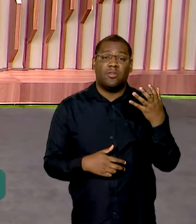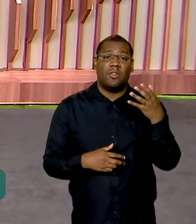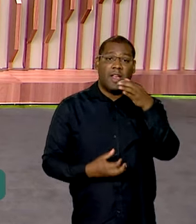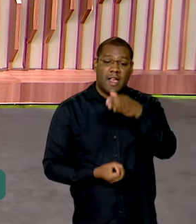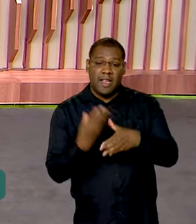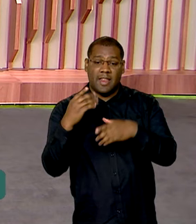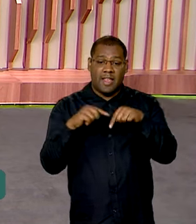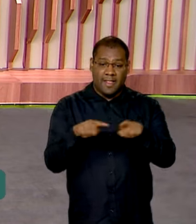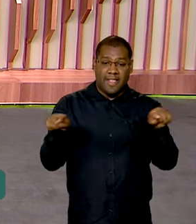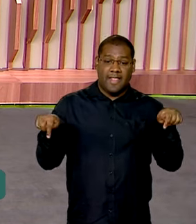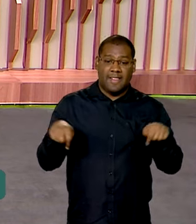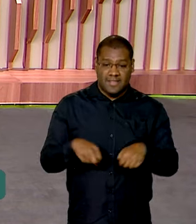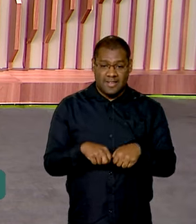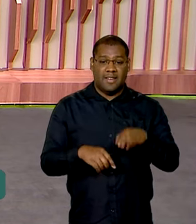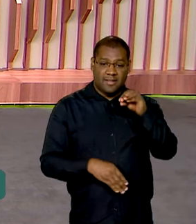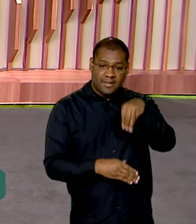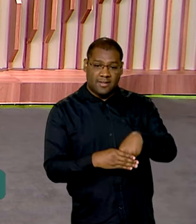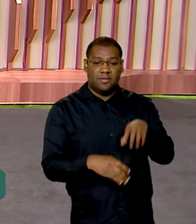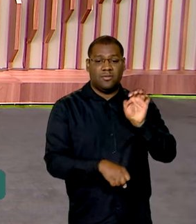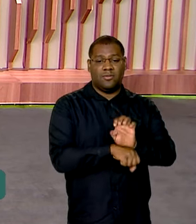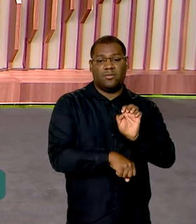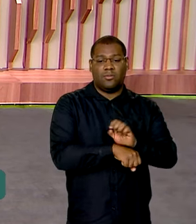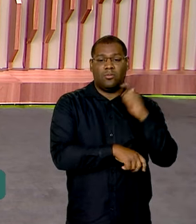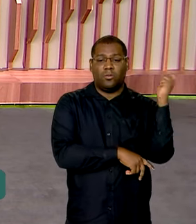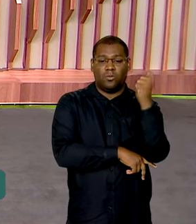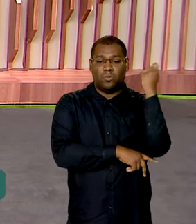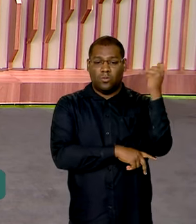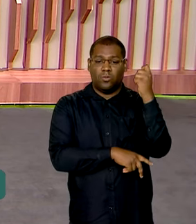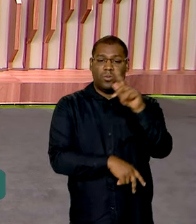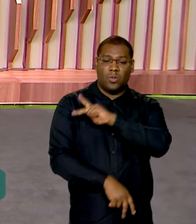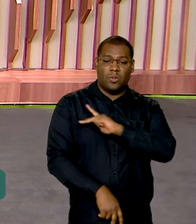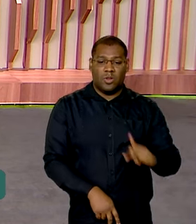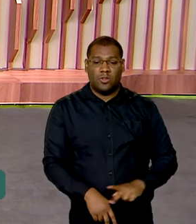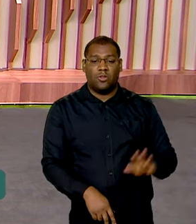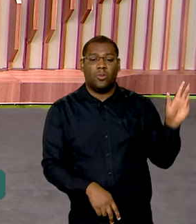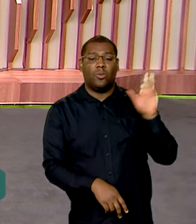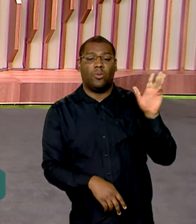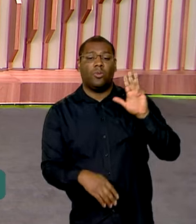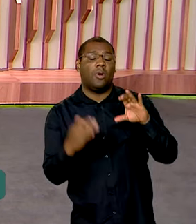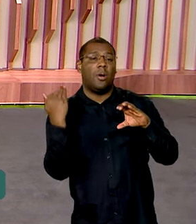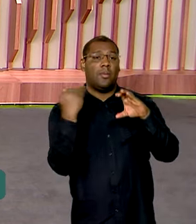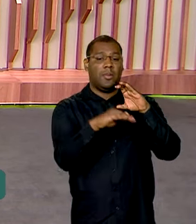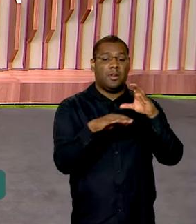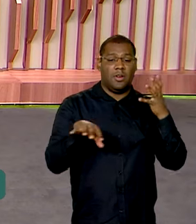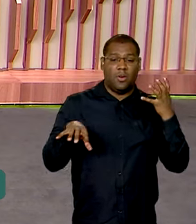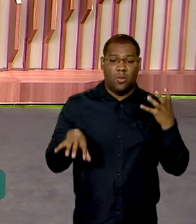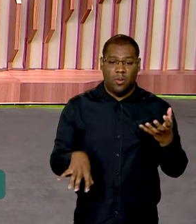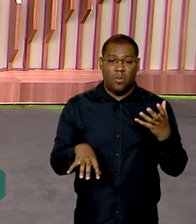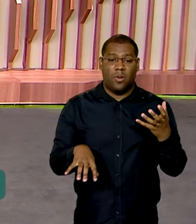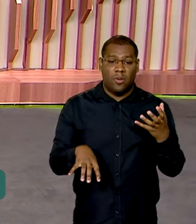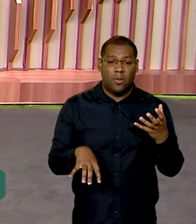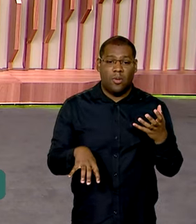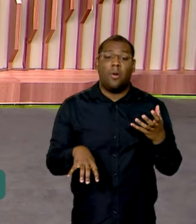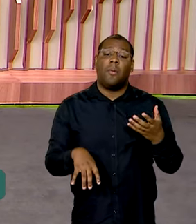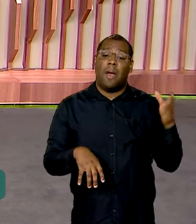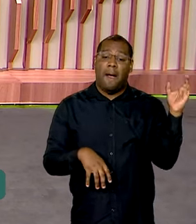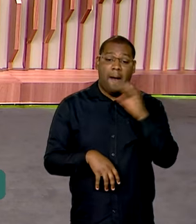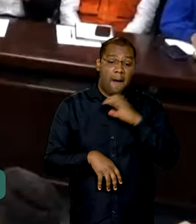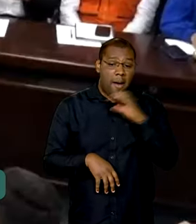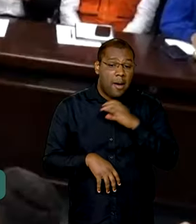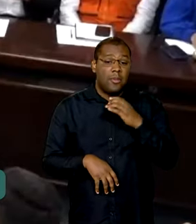avançados no Estado, o presidente Lula enviou uma mensagem ao Congresso Nacional para agilizar a liberação de recursos.